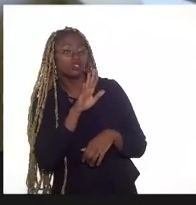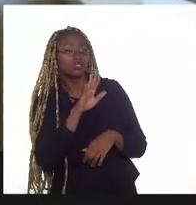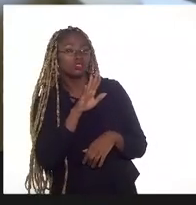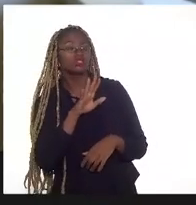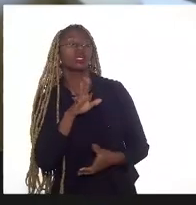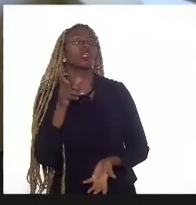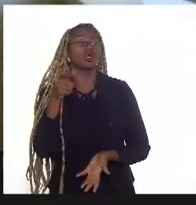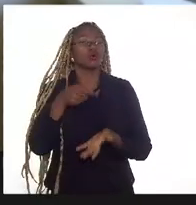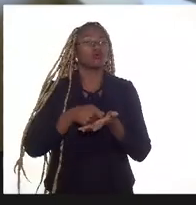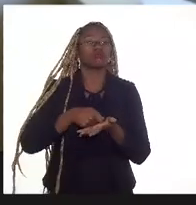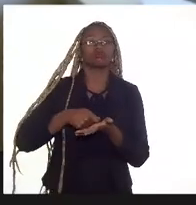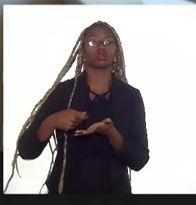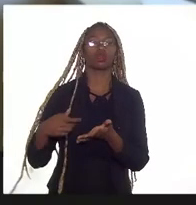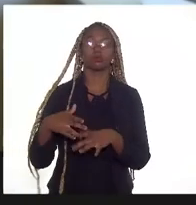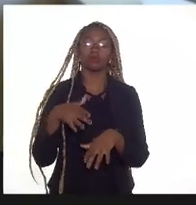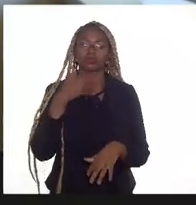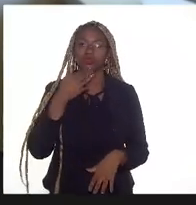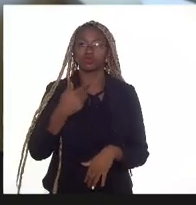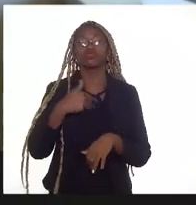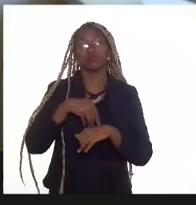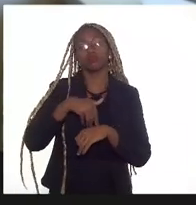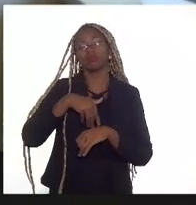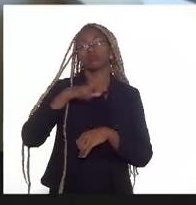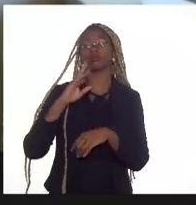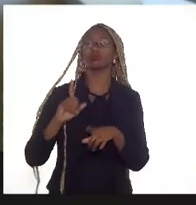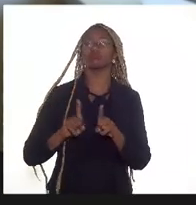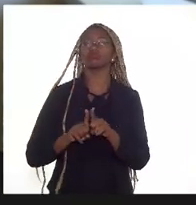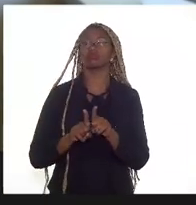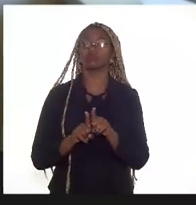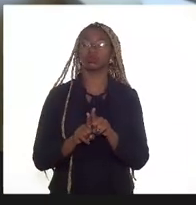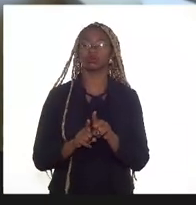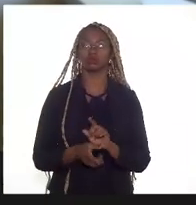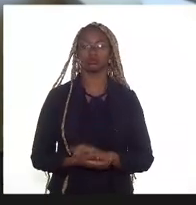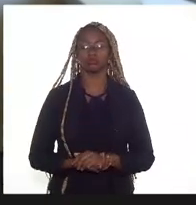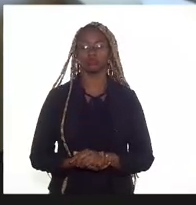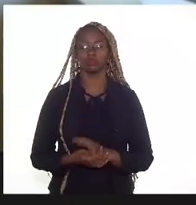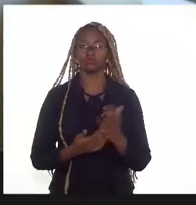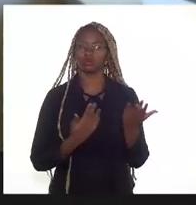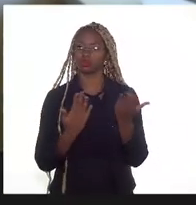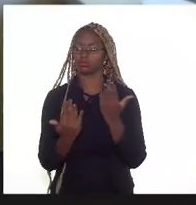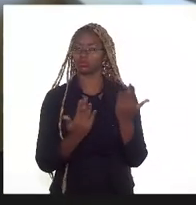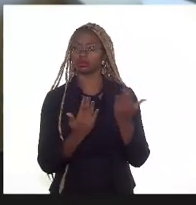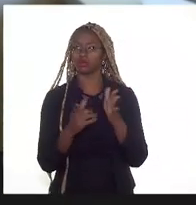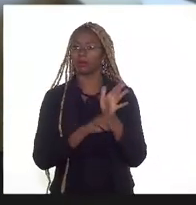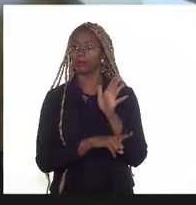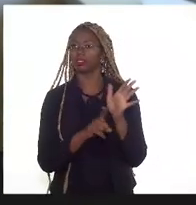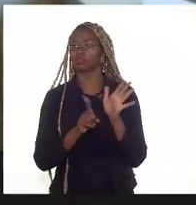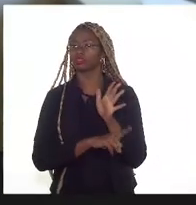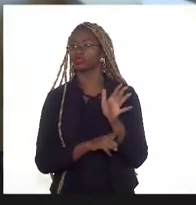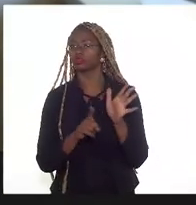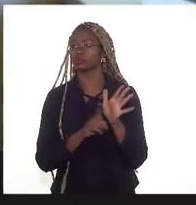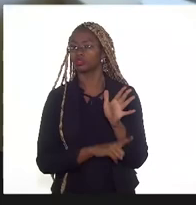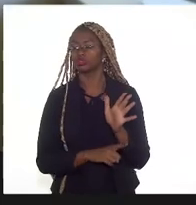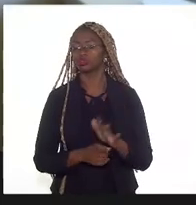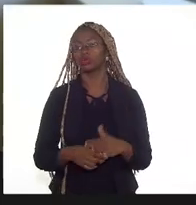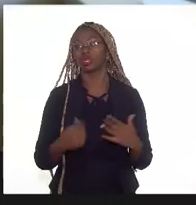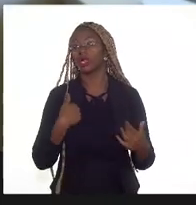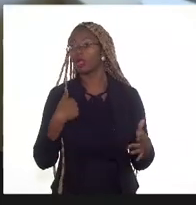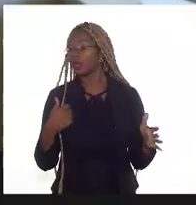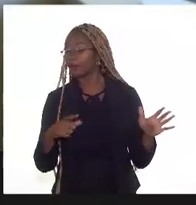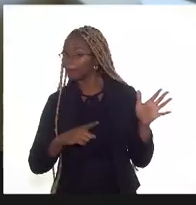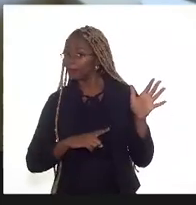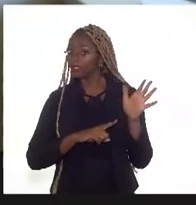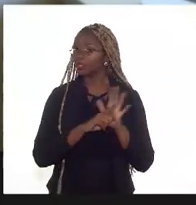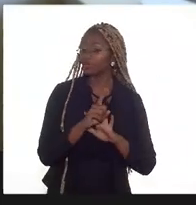vai cobrar mais ainda em relação ao abatimento. Eu pergunto,